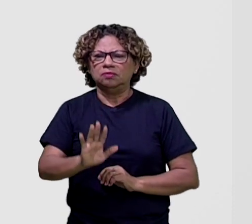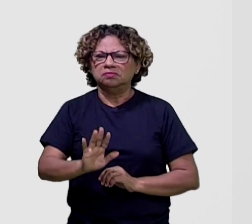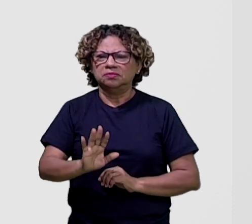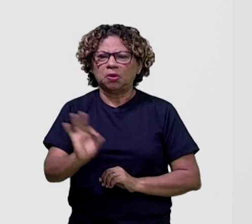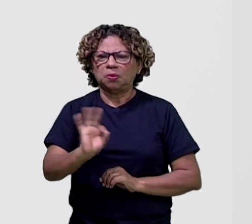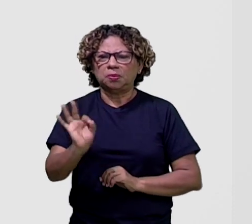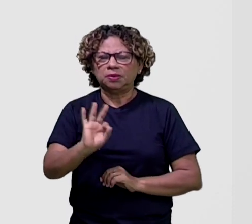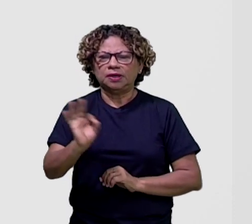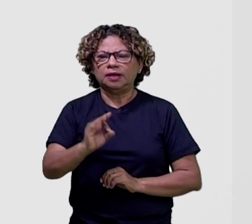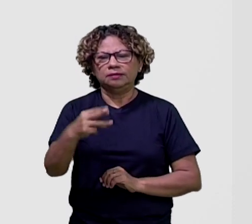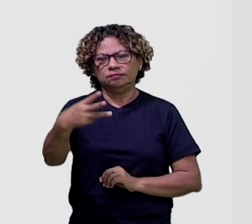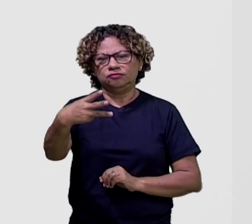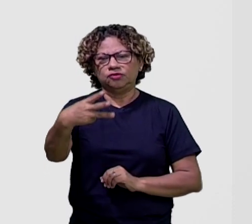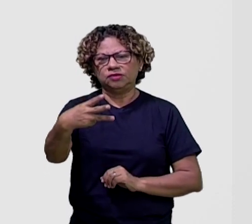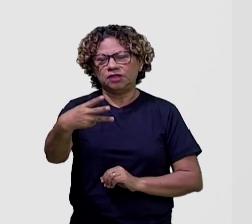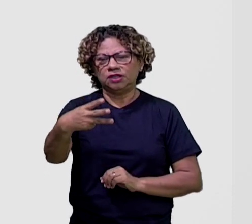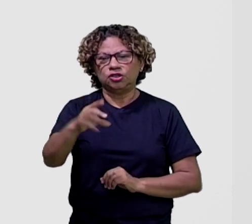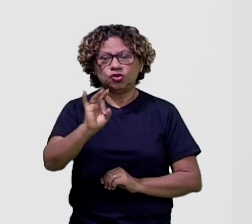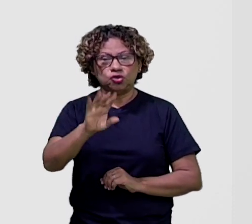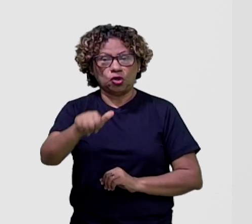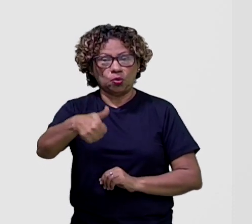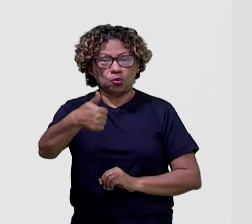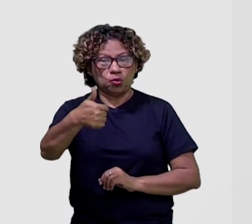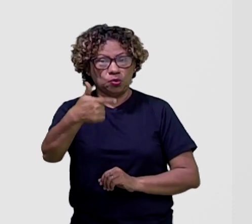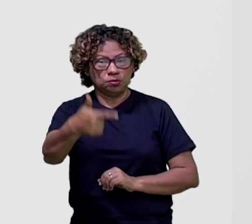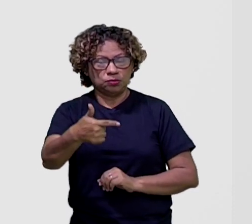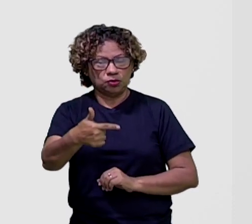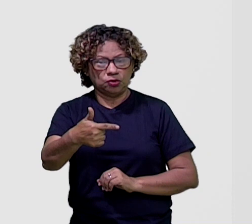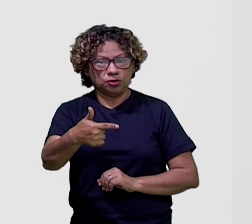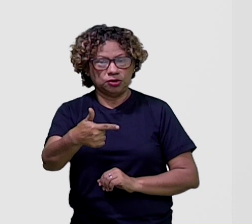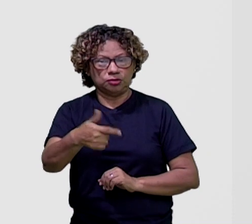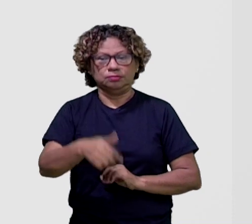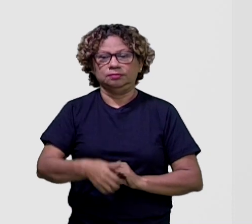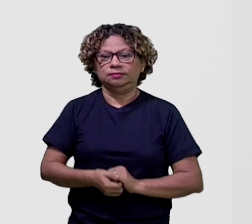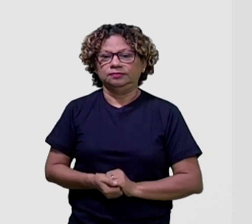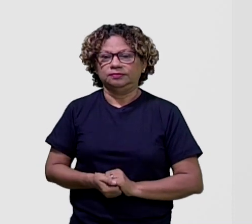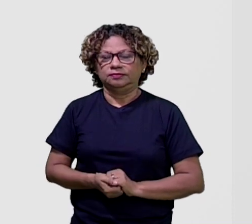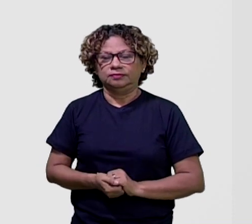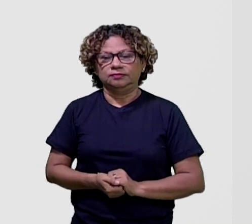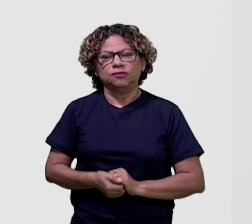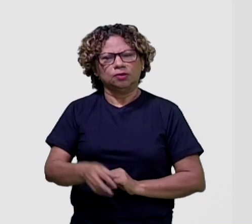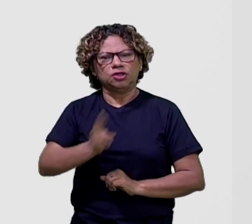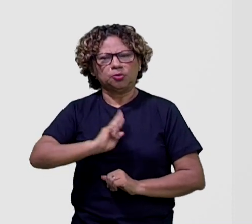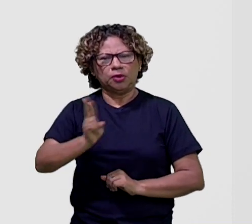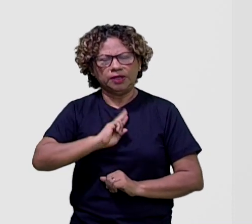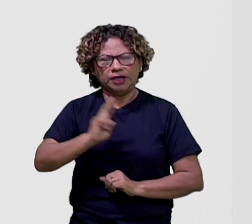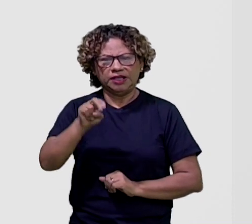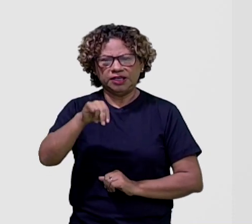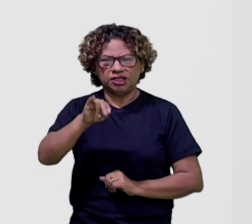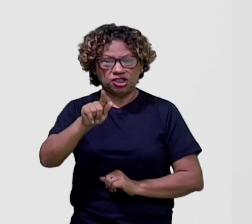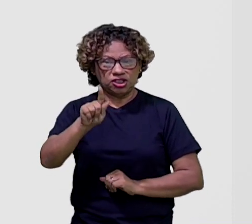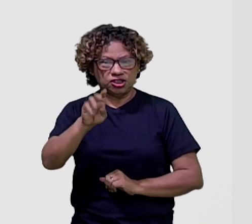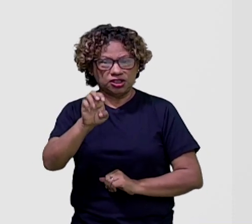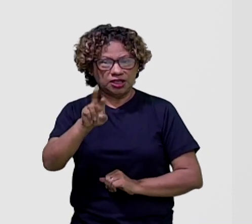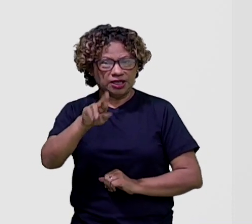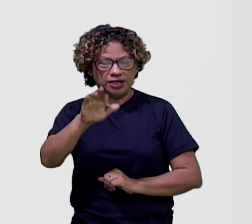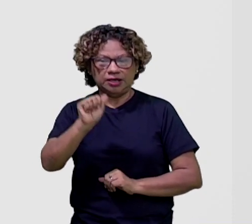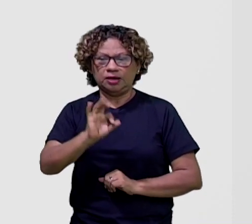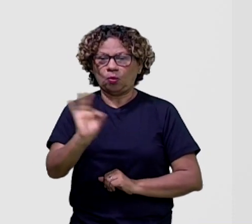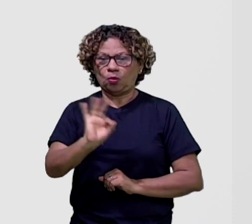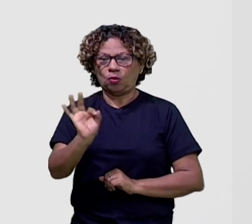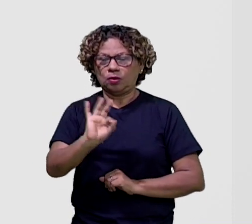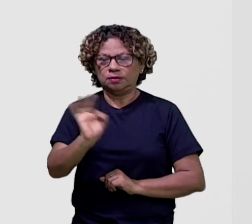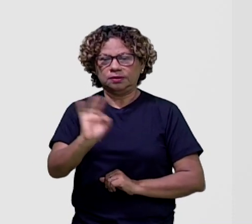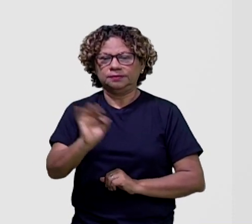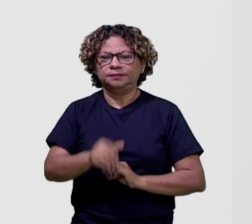de três. E tem gente dizendo que na Nigéria não é. Não é? Então, está passando rápido. Eu vou dar uma